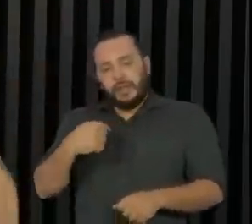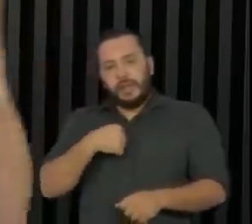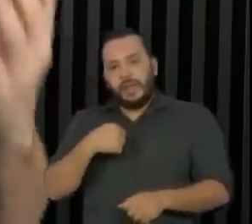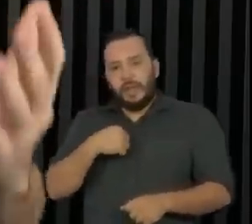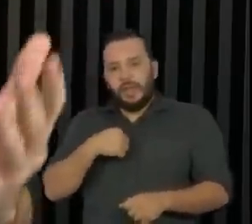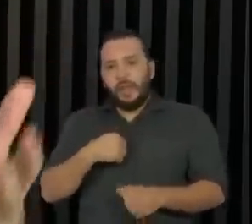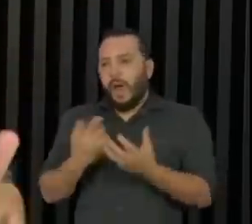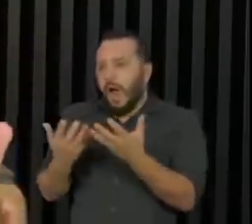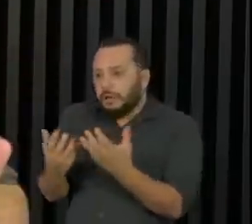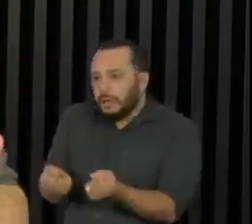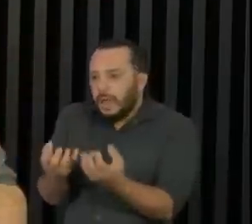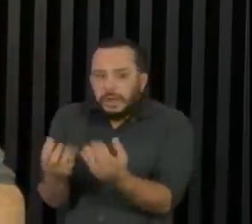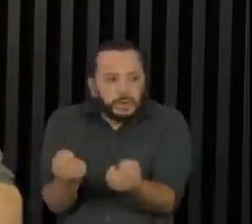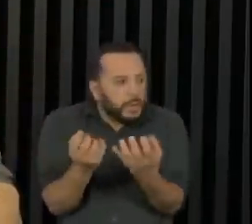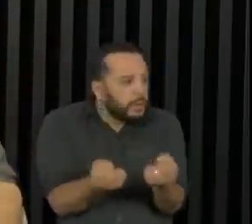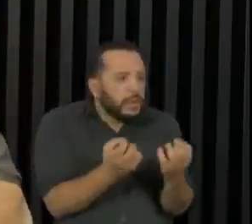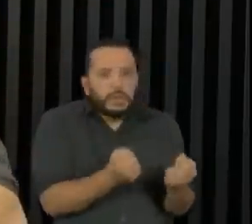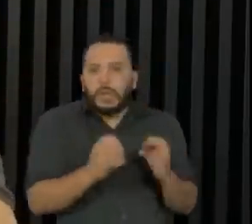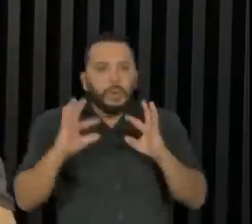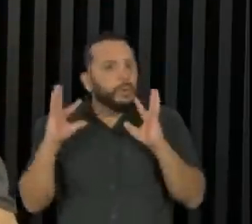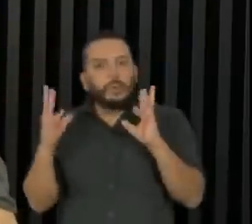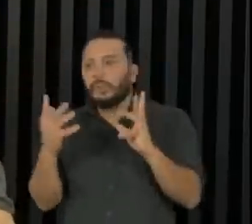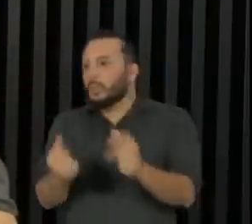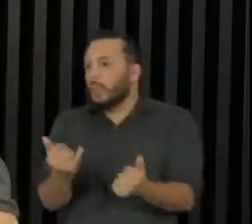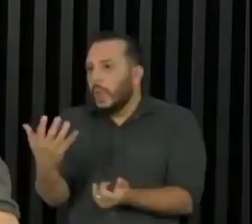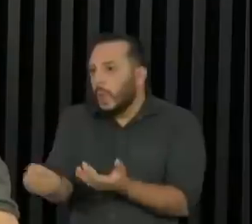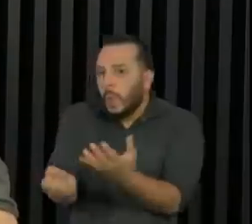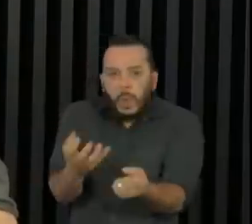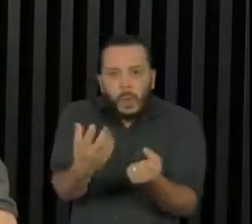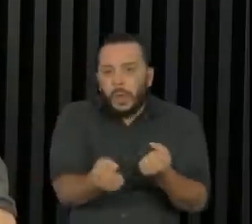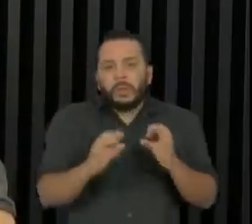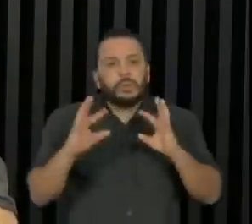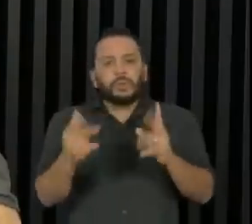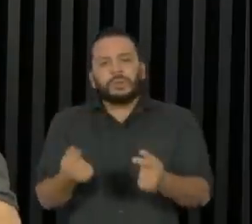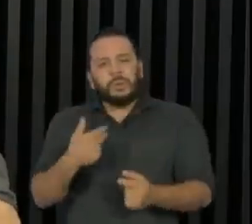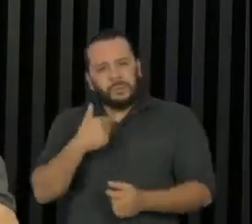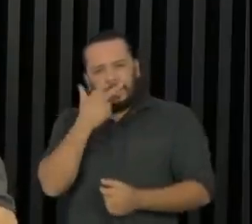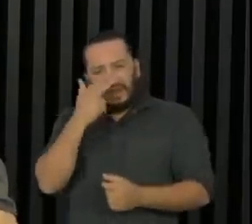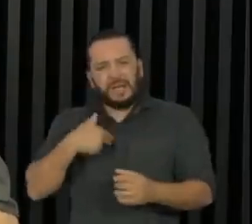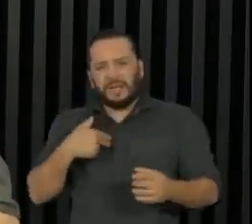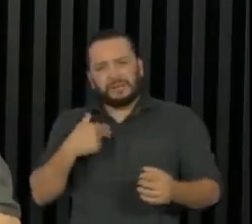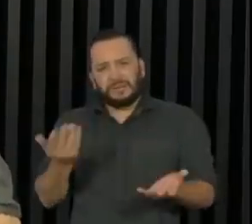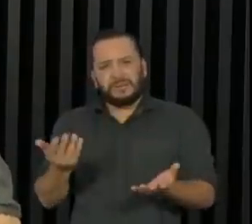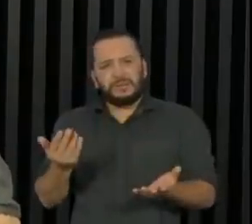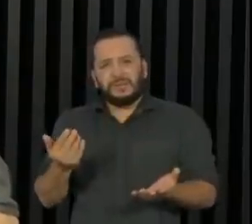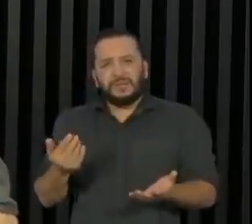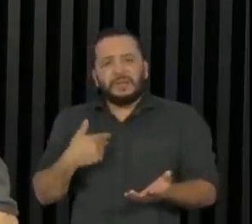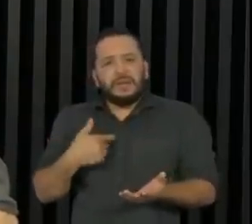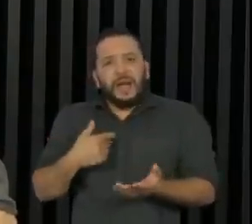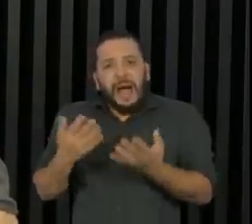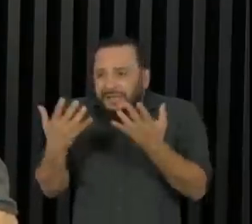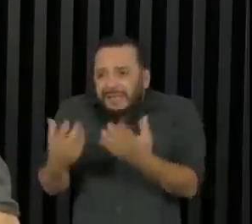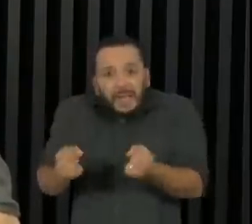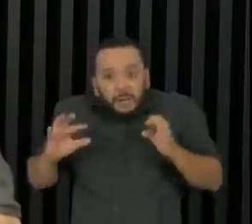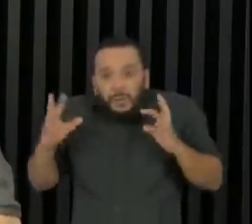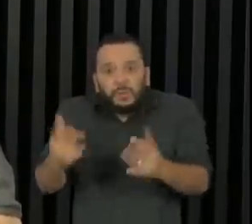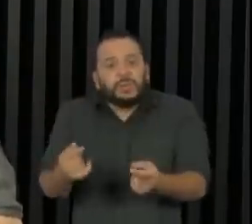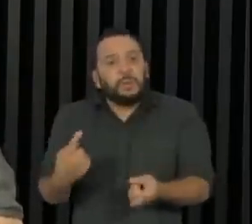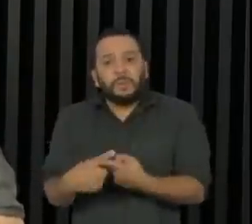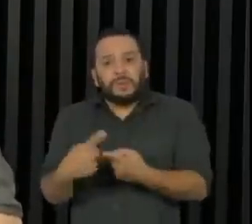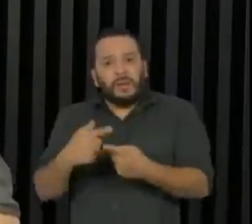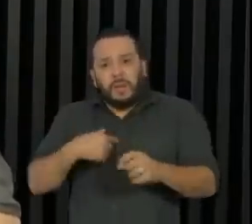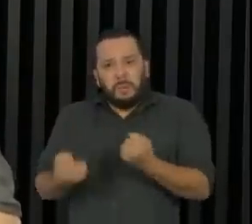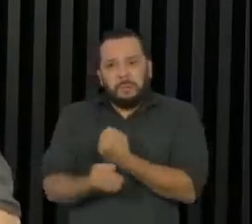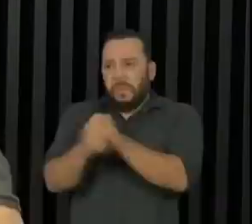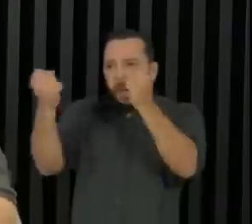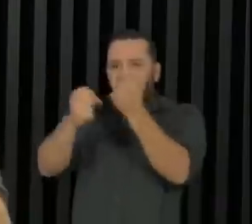a respeito de absolutamente tudo ser tolerável, a própria tolerância tende a deixar de existir. Por quê? Porque os intolerantes tomam